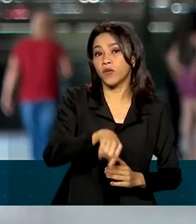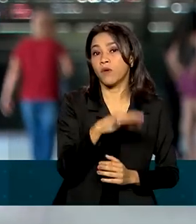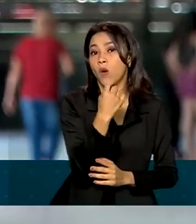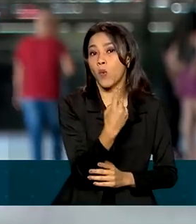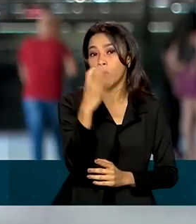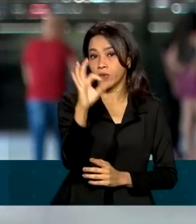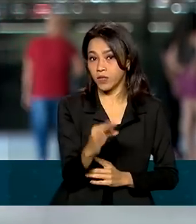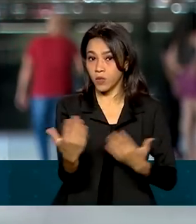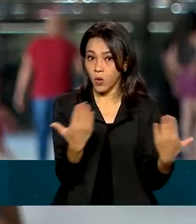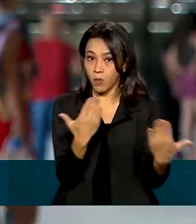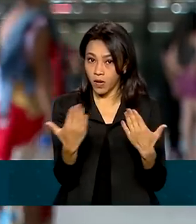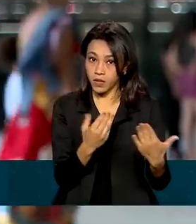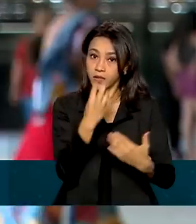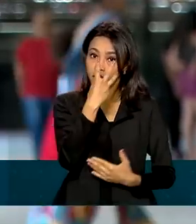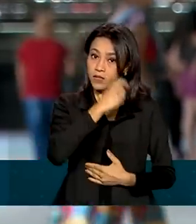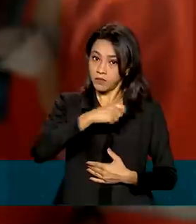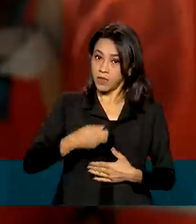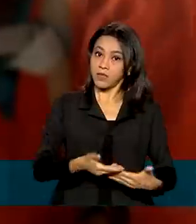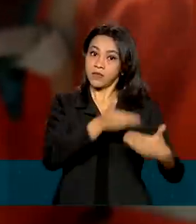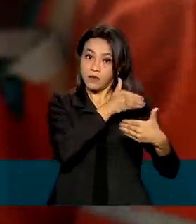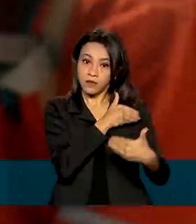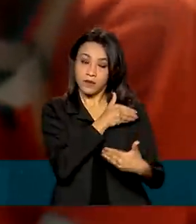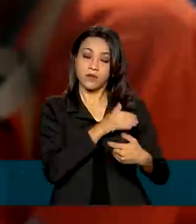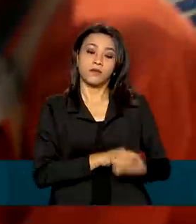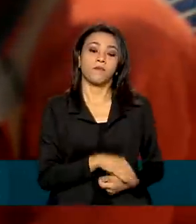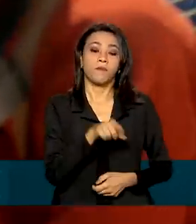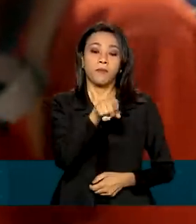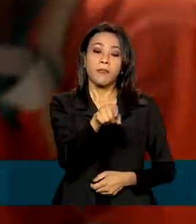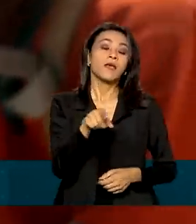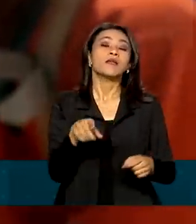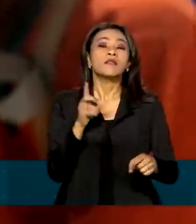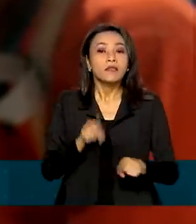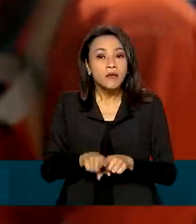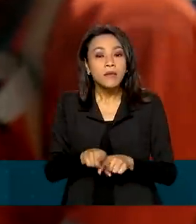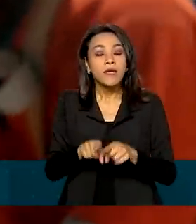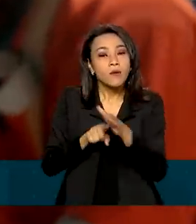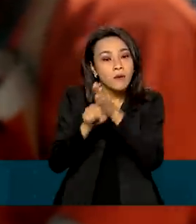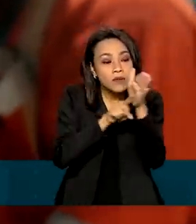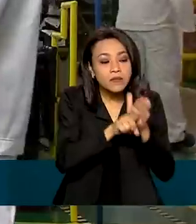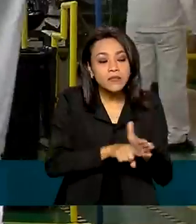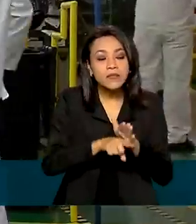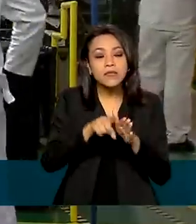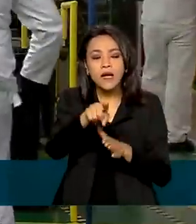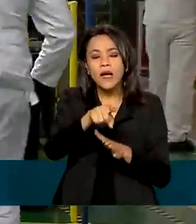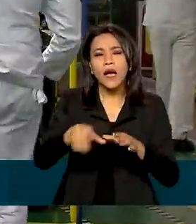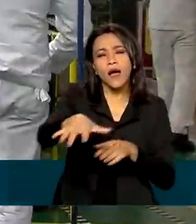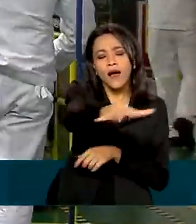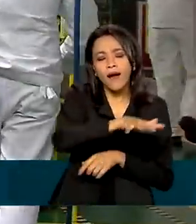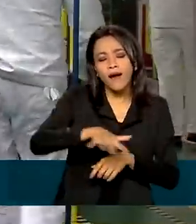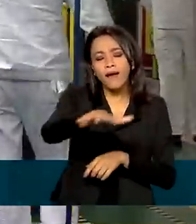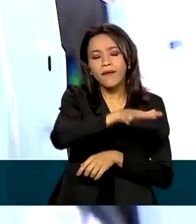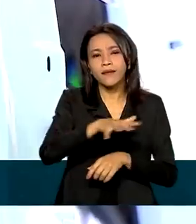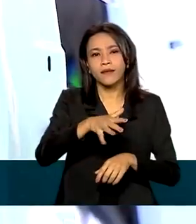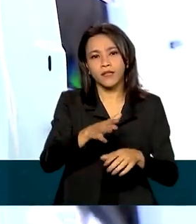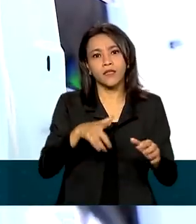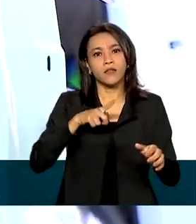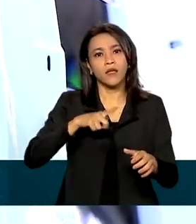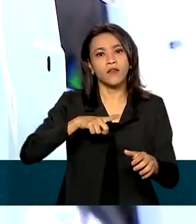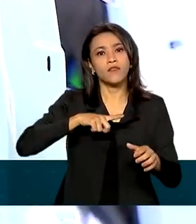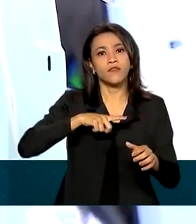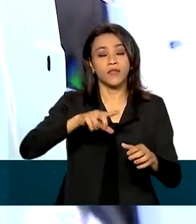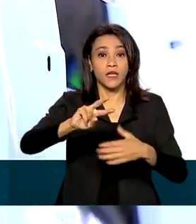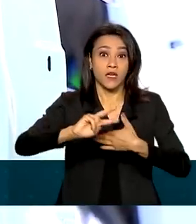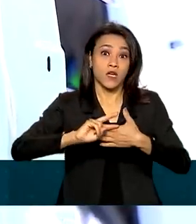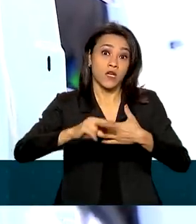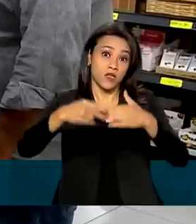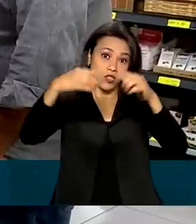na comparação com o trimestre anterior. Ainda de acordo com o levantamento, as atividades que influenciaram na queda do desemprego